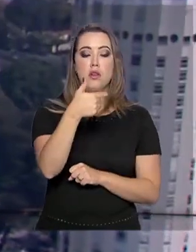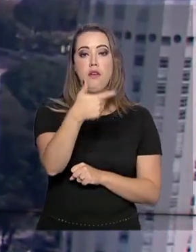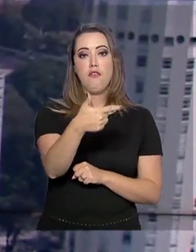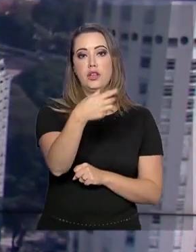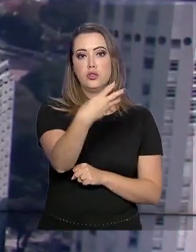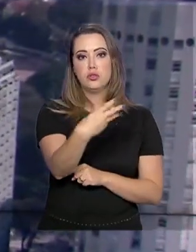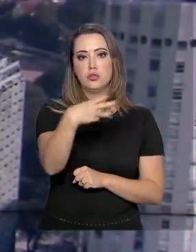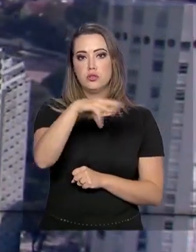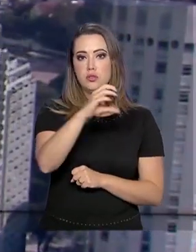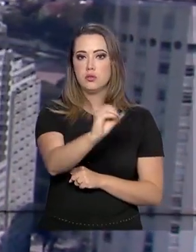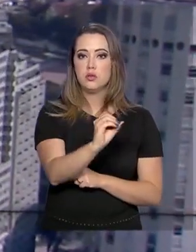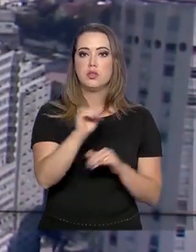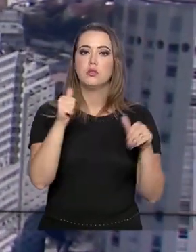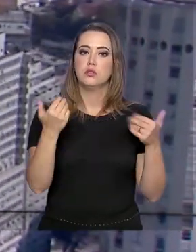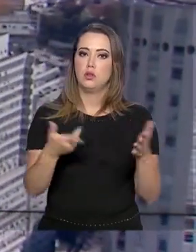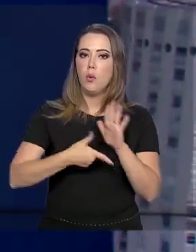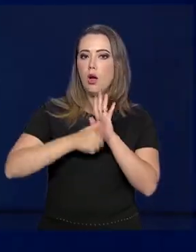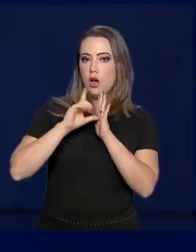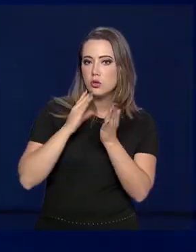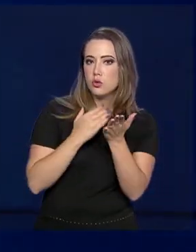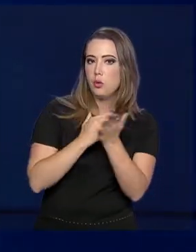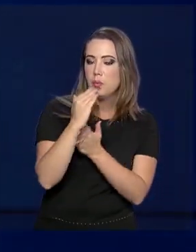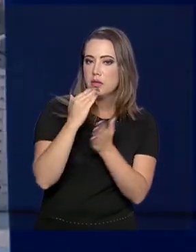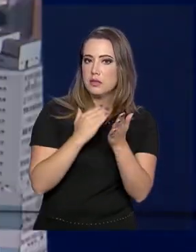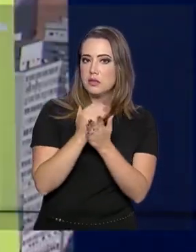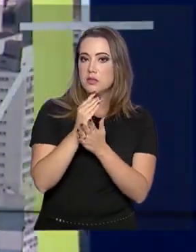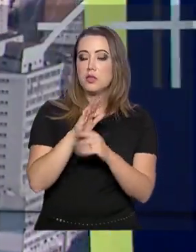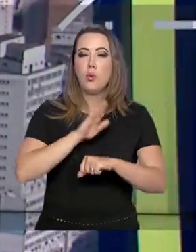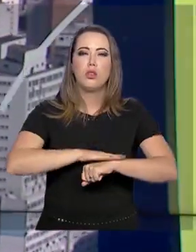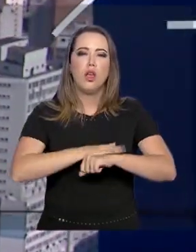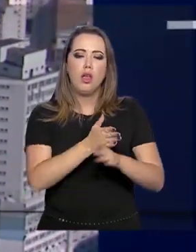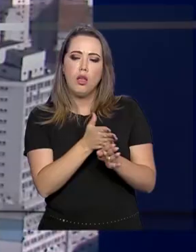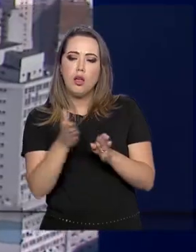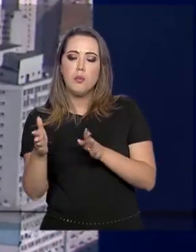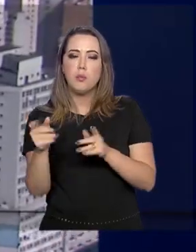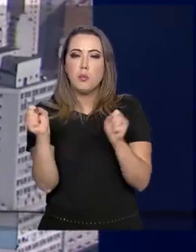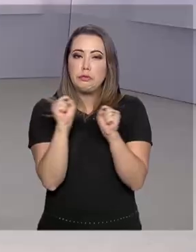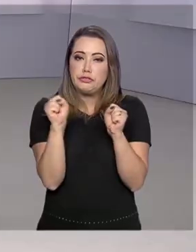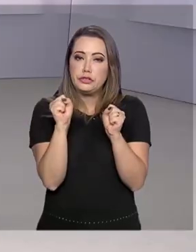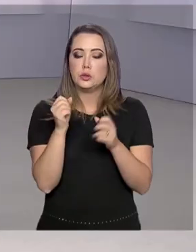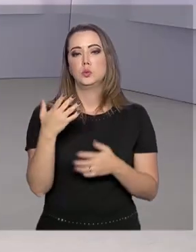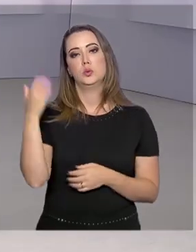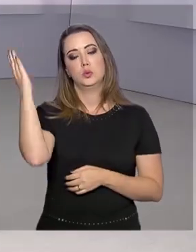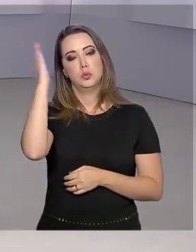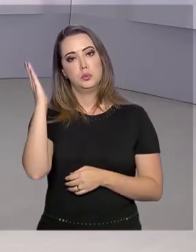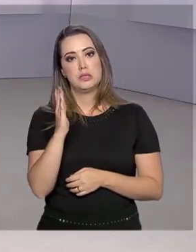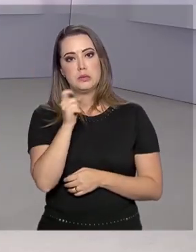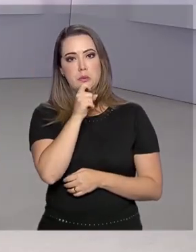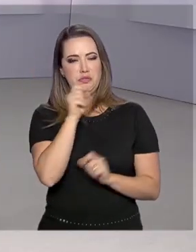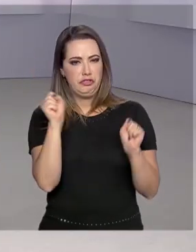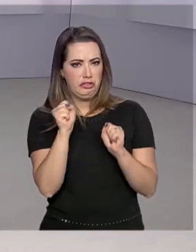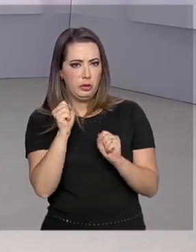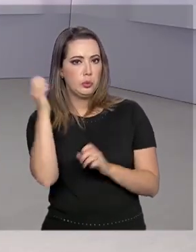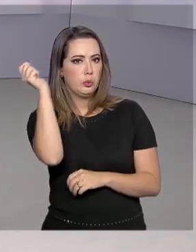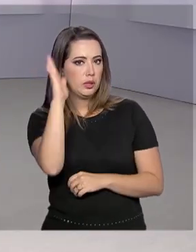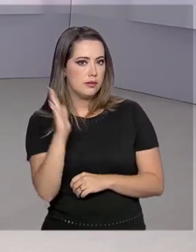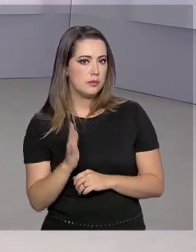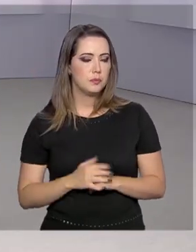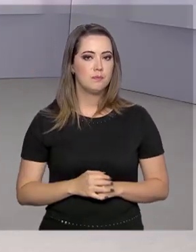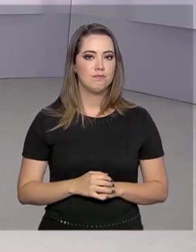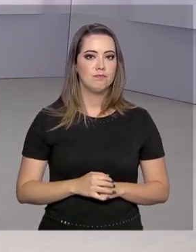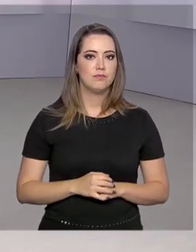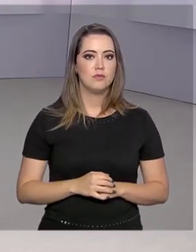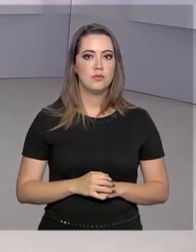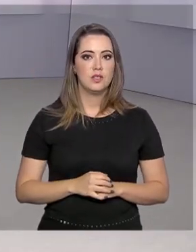23 de março, portanto, antes de começar a estação mais fria aqui no Brasil. E durante o feriado de carnaval, nos dias